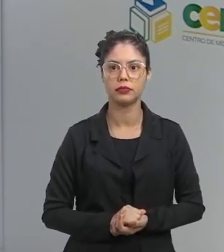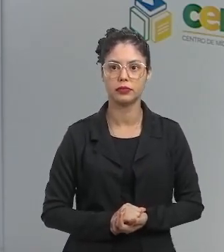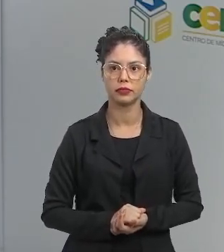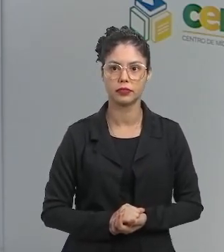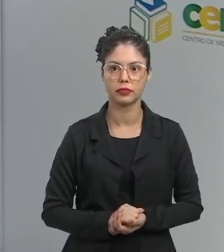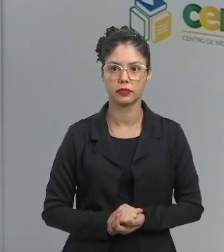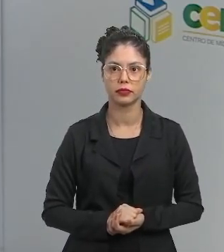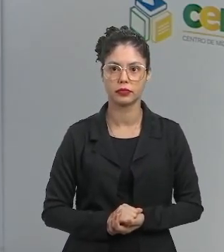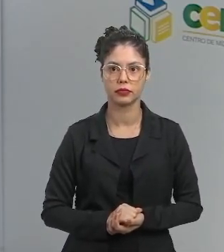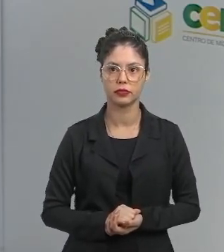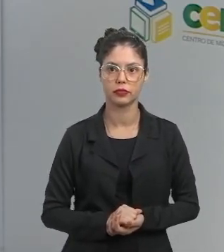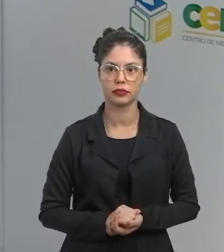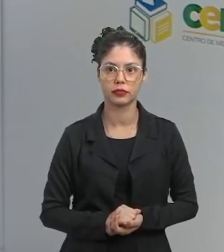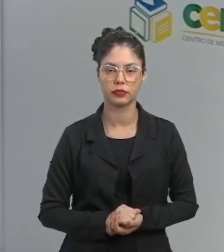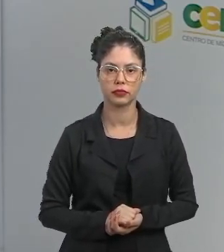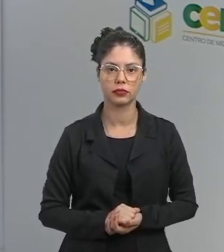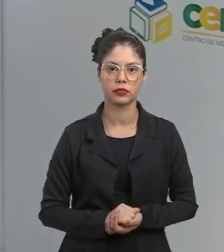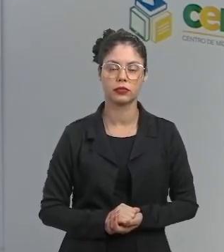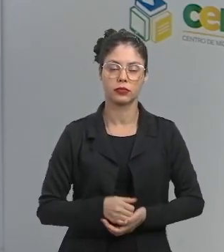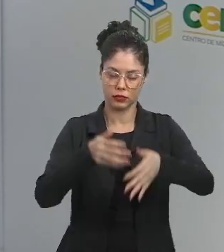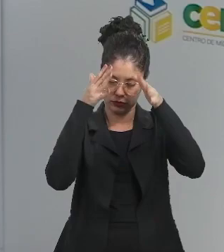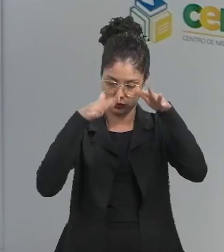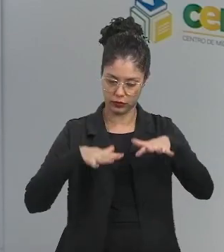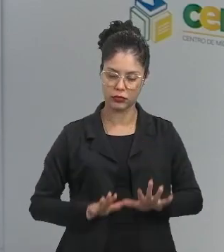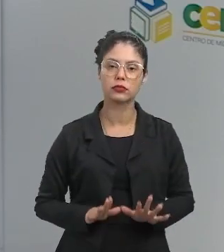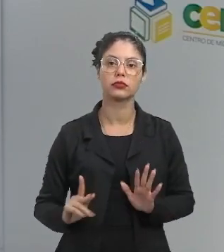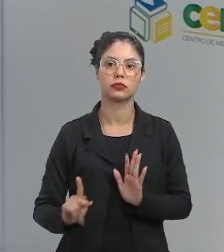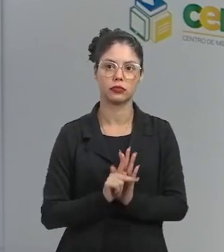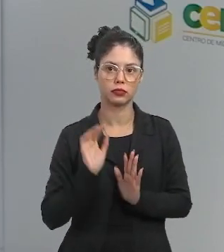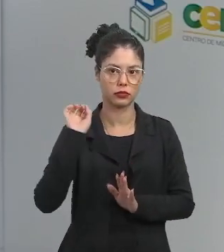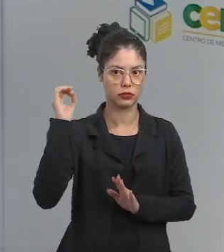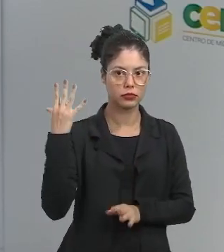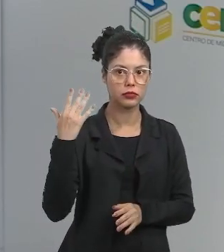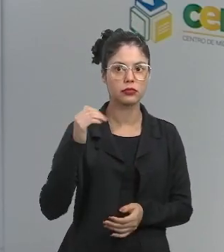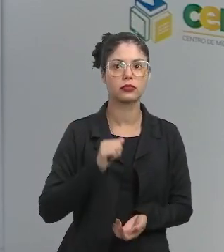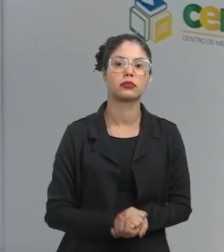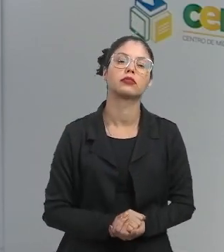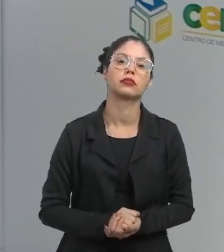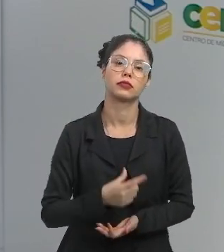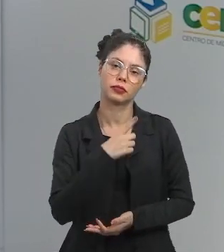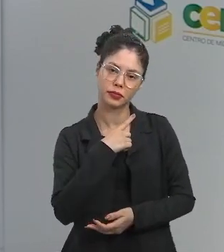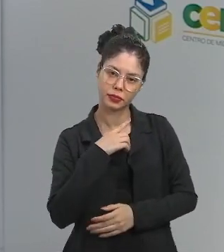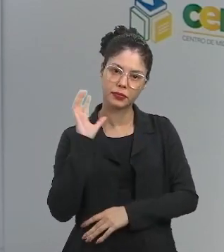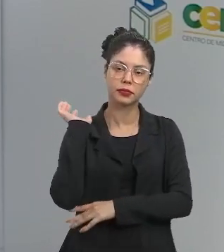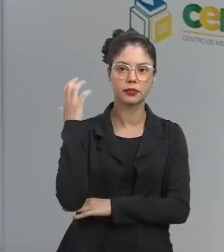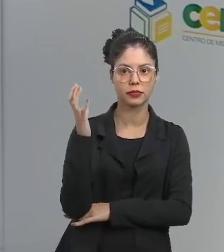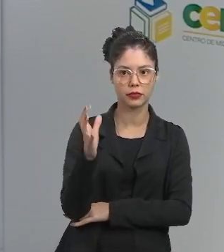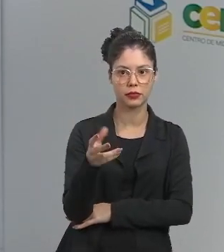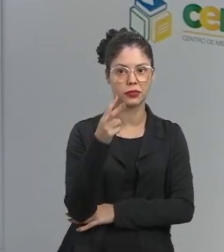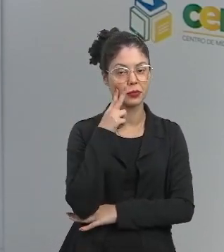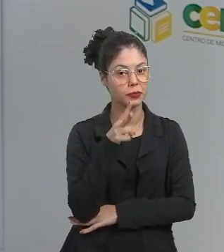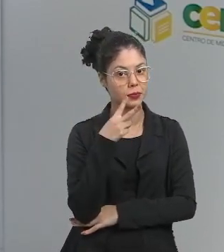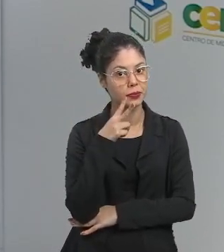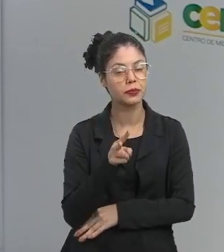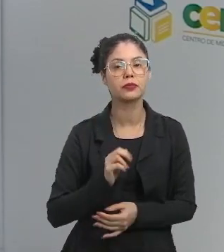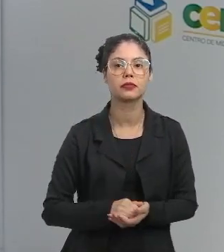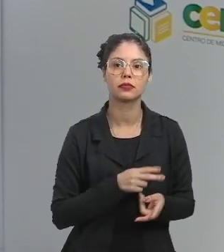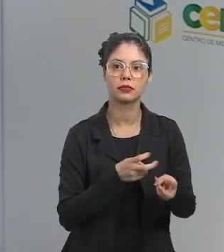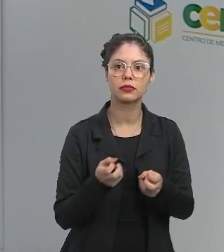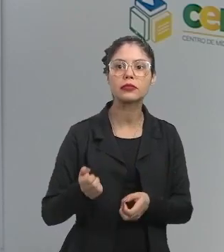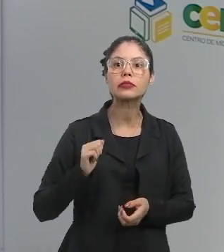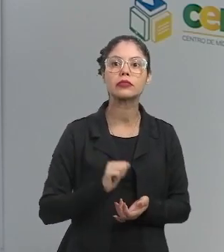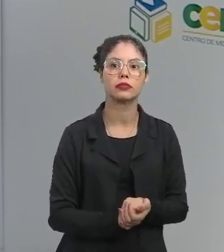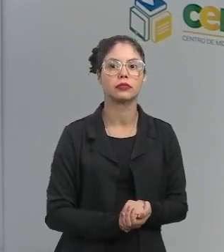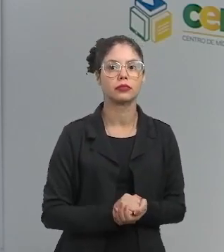E, no ambiente natural, onde ocorrem as matas ciliares, reparem que existem